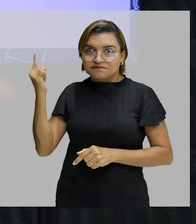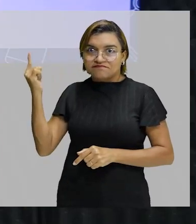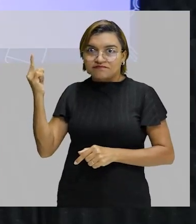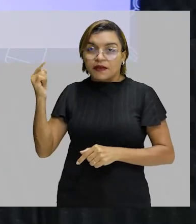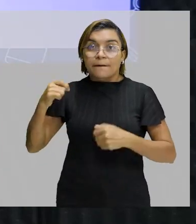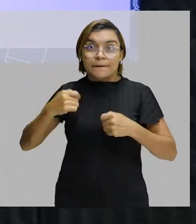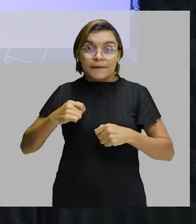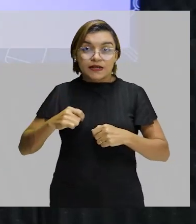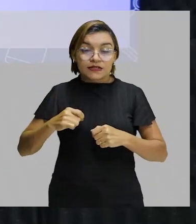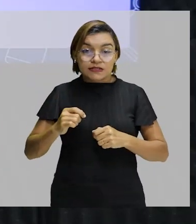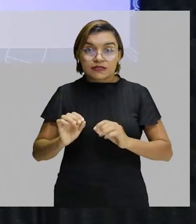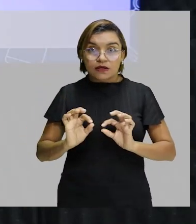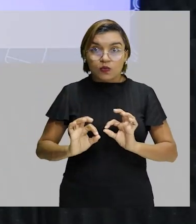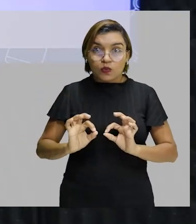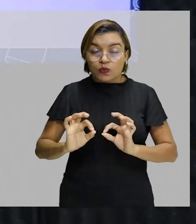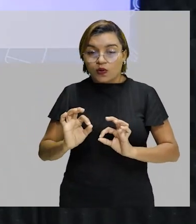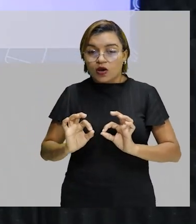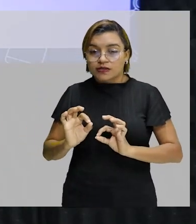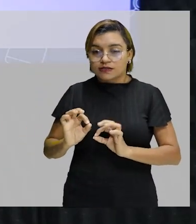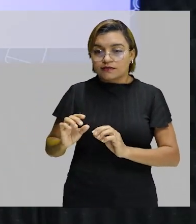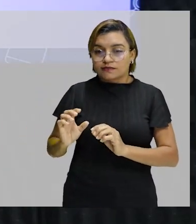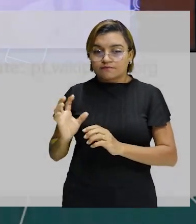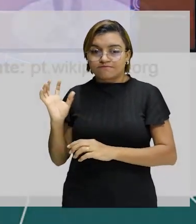equilibrado dentro da área de lançamento.